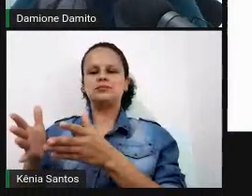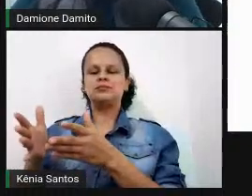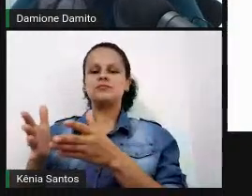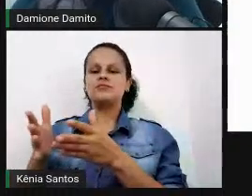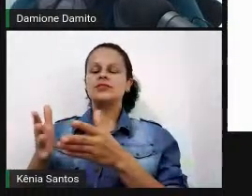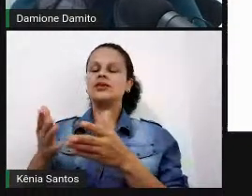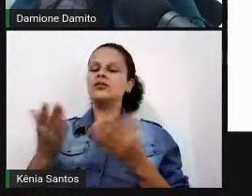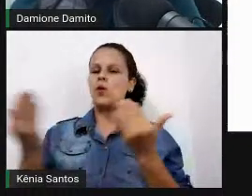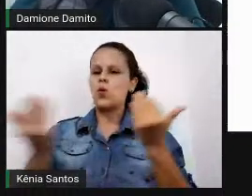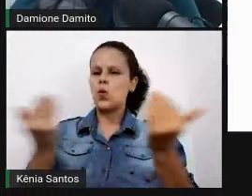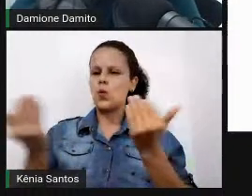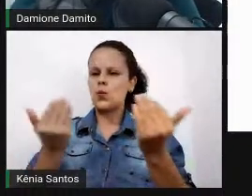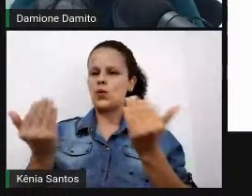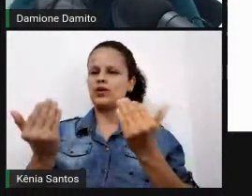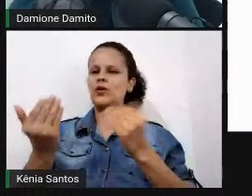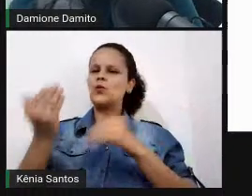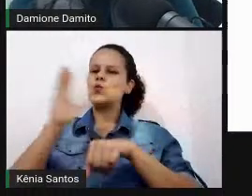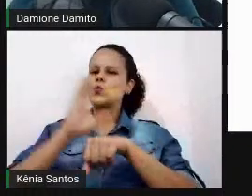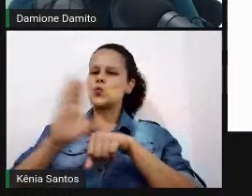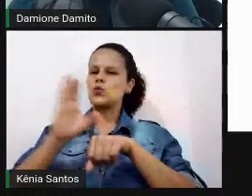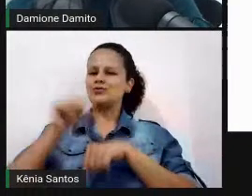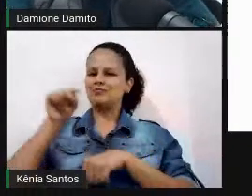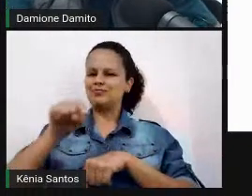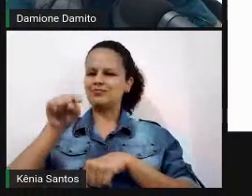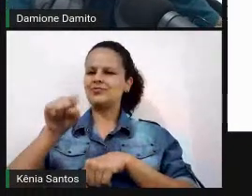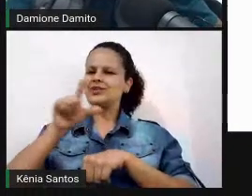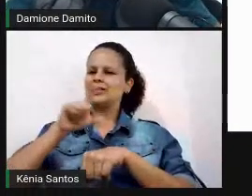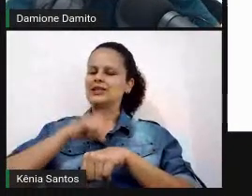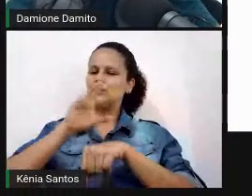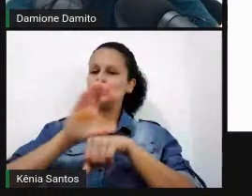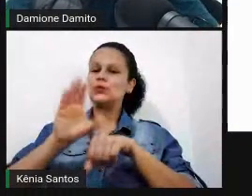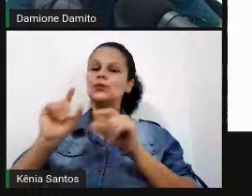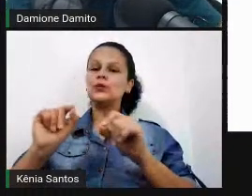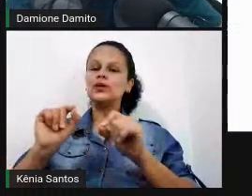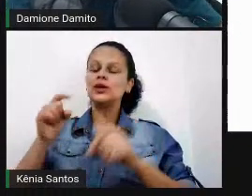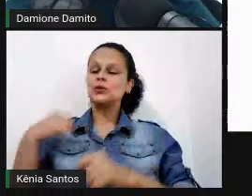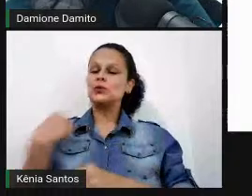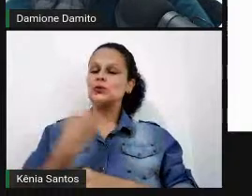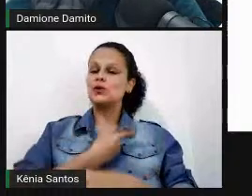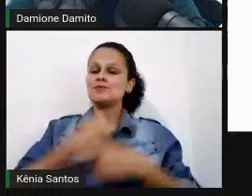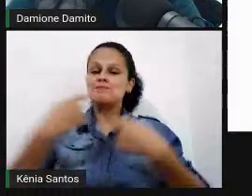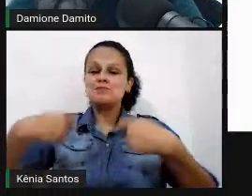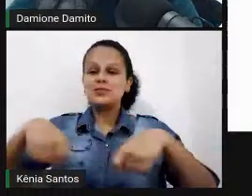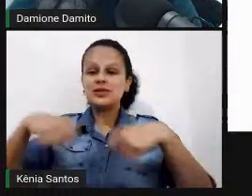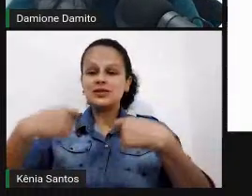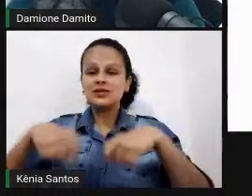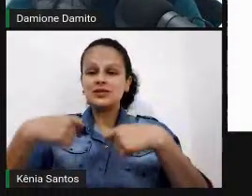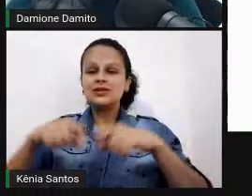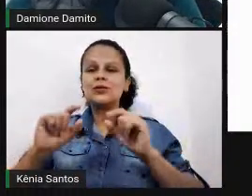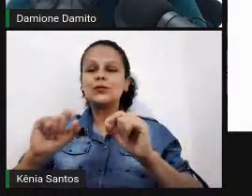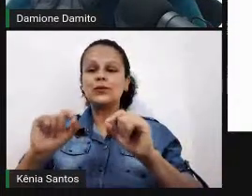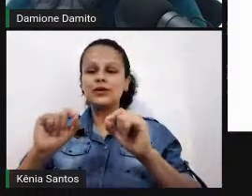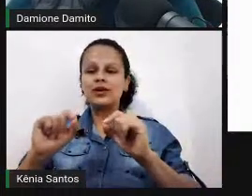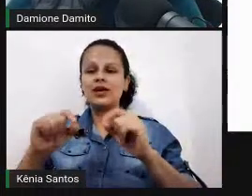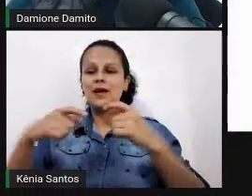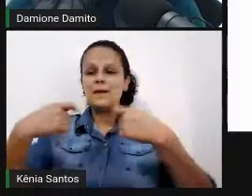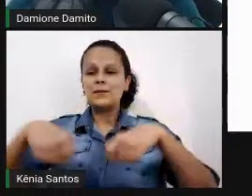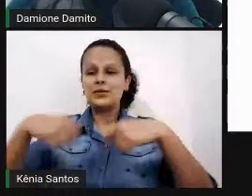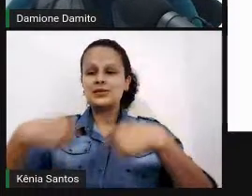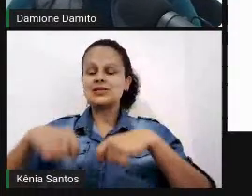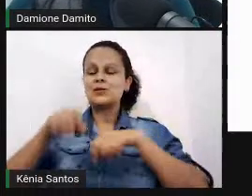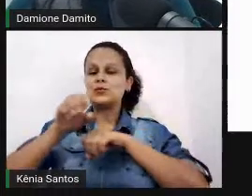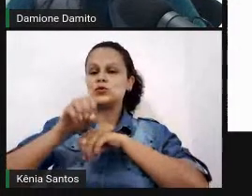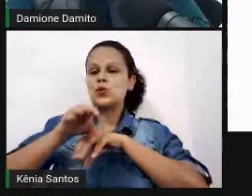que foi montado a tantas mãos, é que nós precisamos de uma educação laparoscópica, de uma